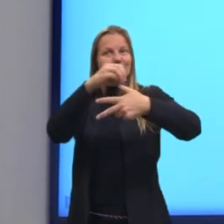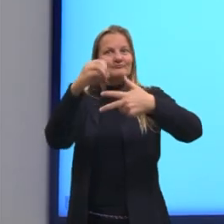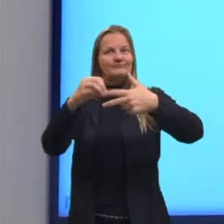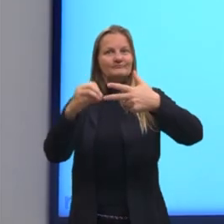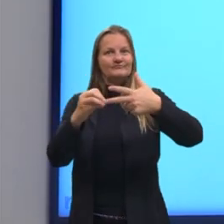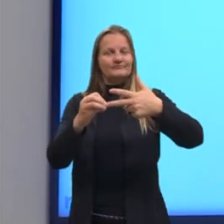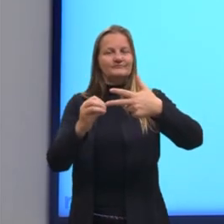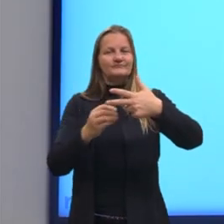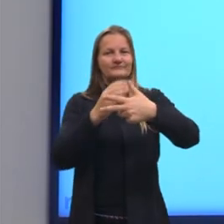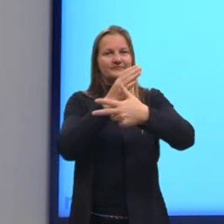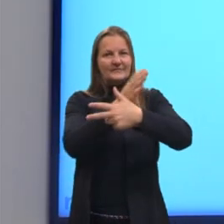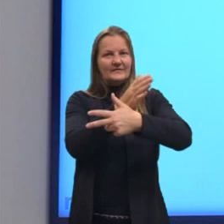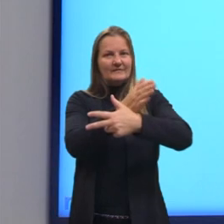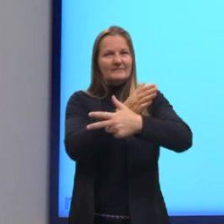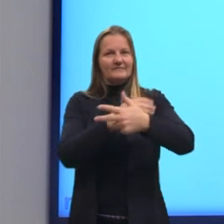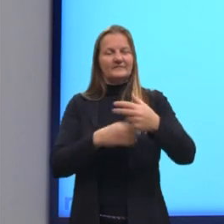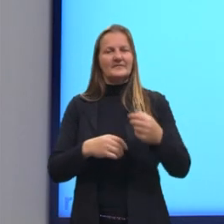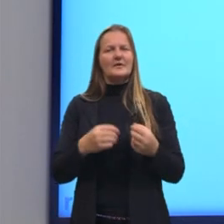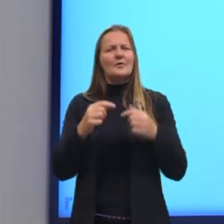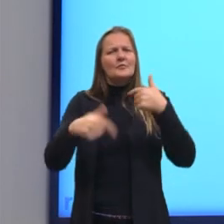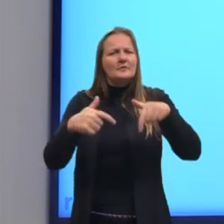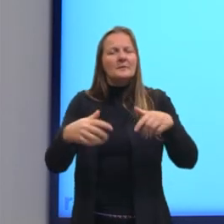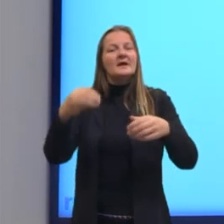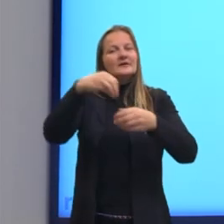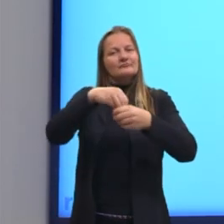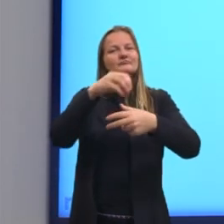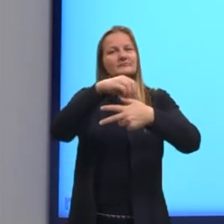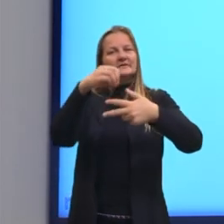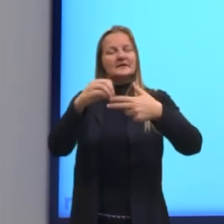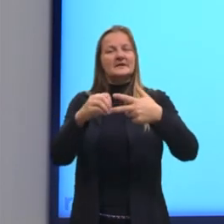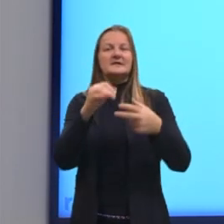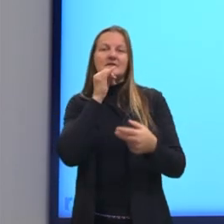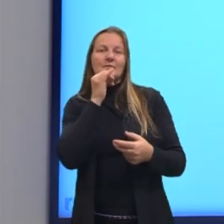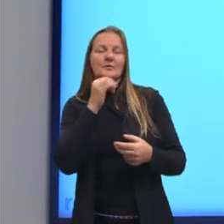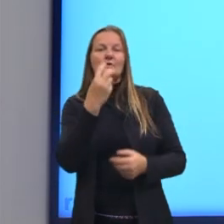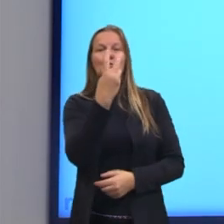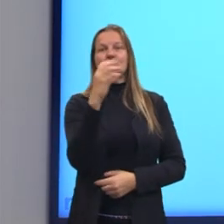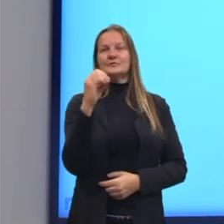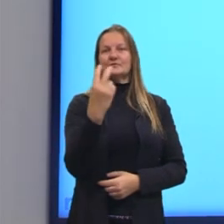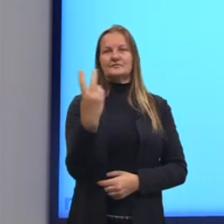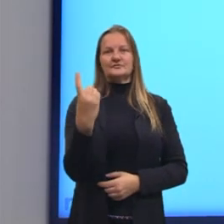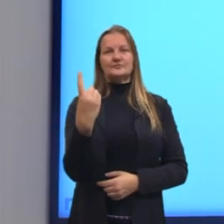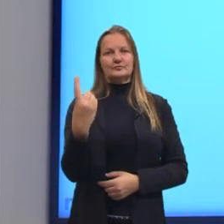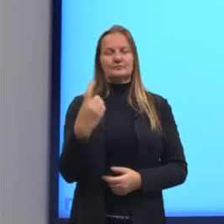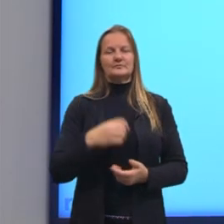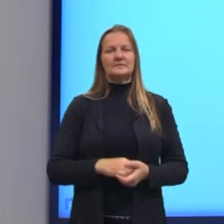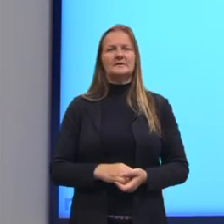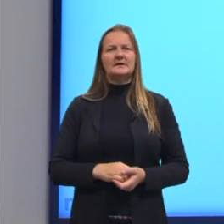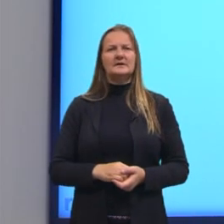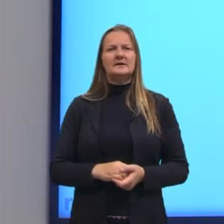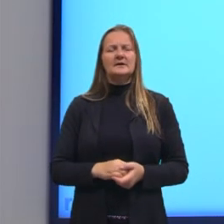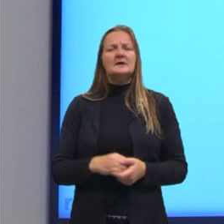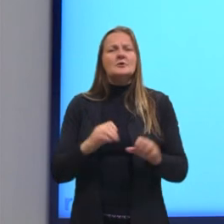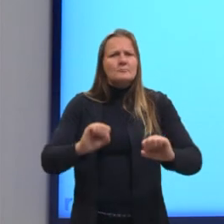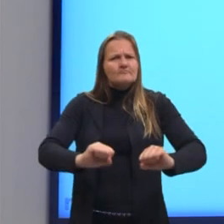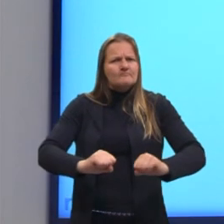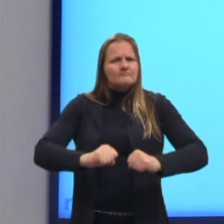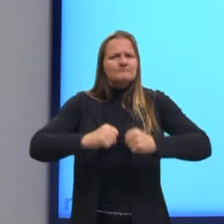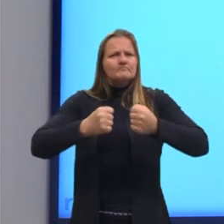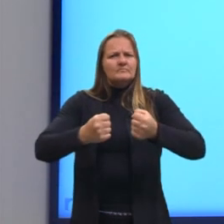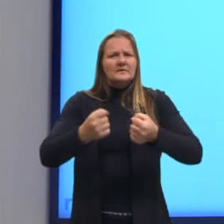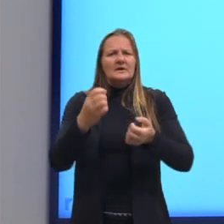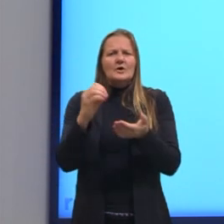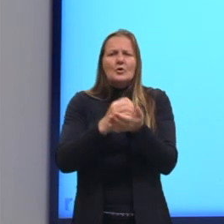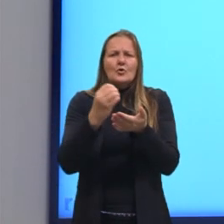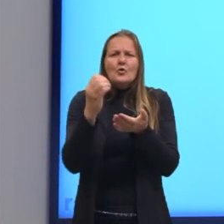eu trouxe questões aqui para a gente trabalhar do Enem. Essa aqui é de 2021. Afim de reforçar o orçamento